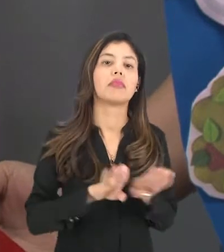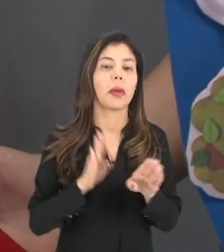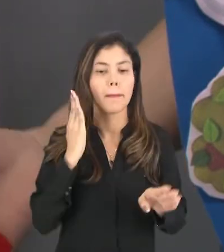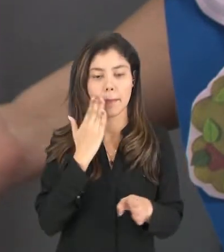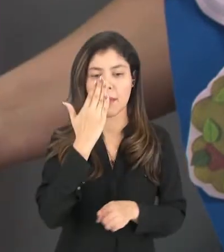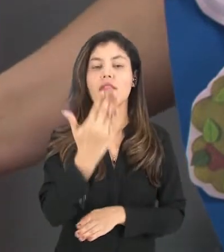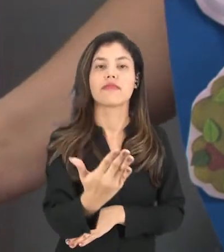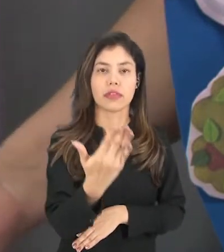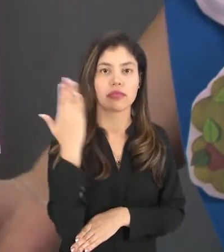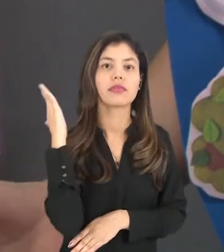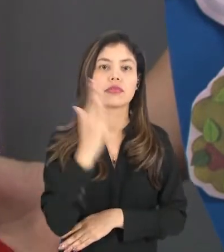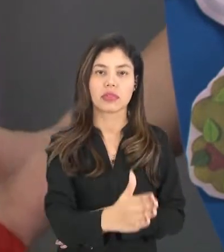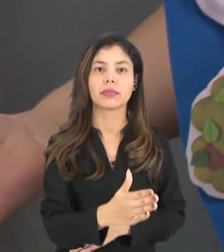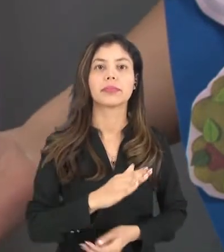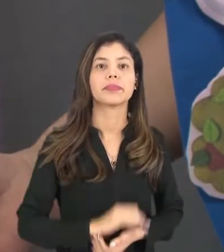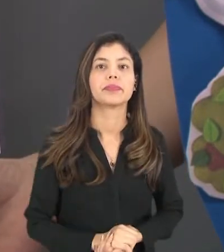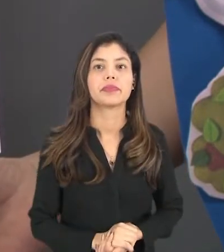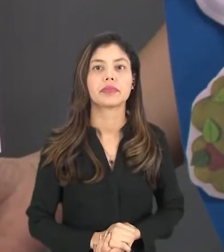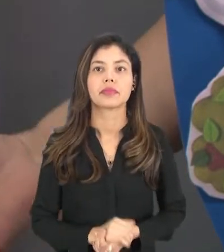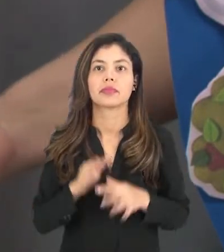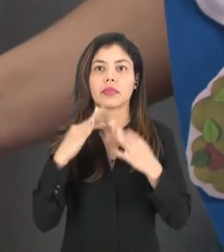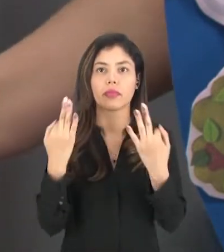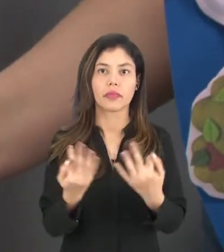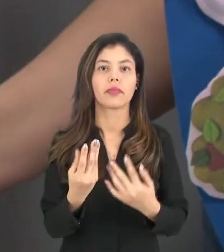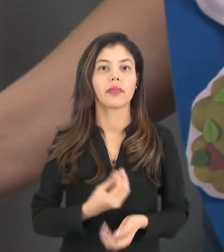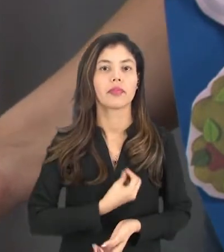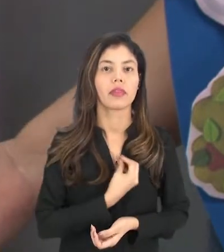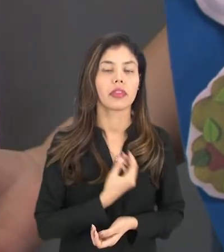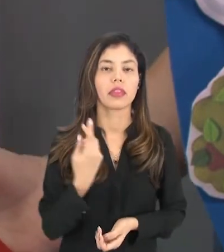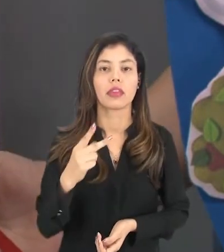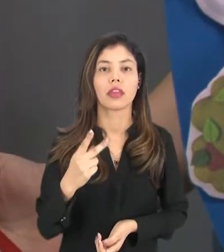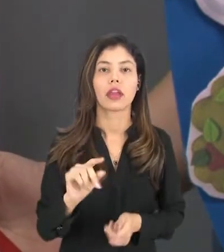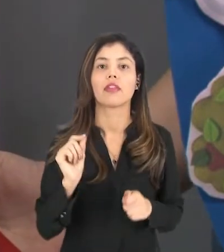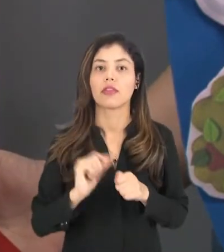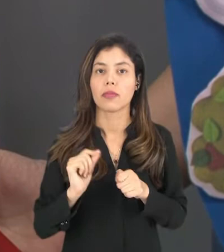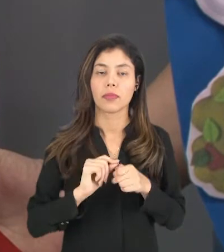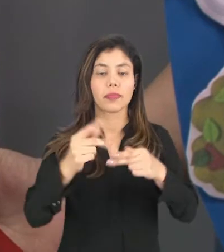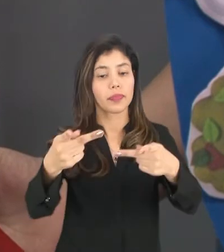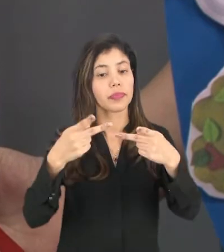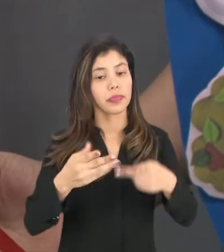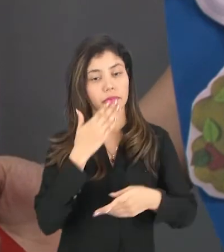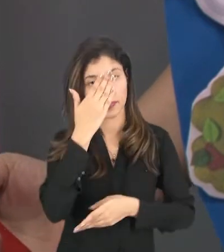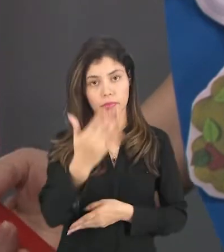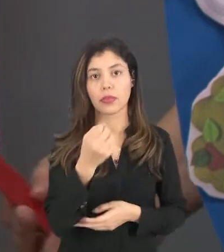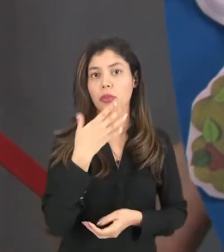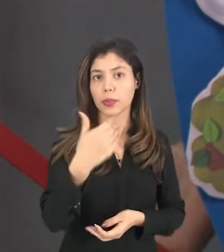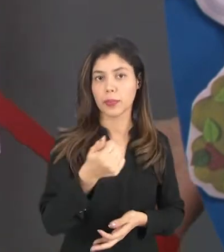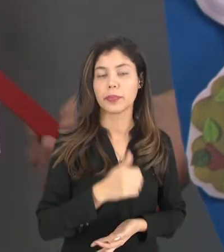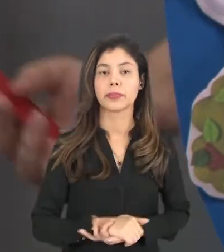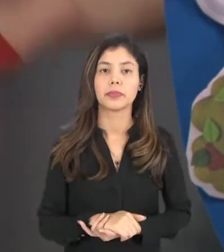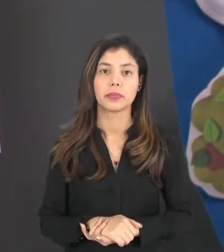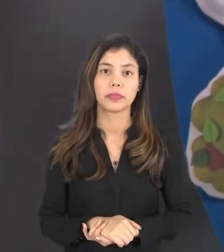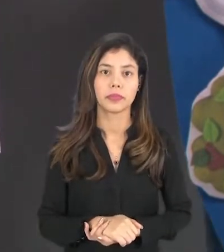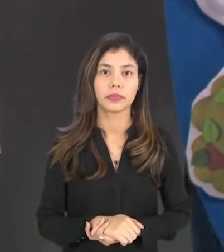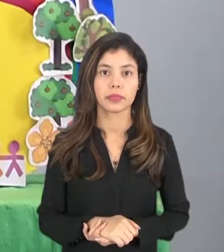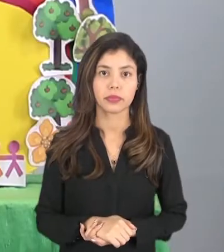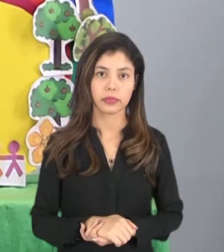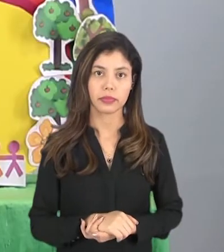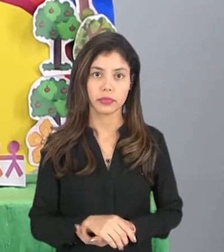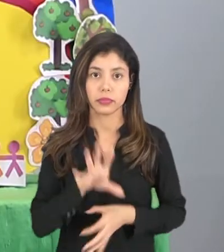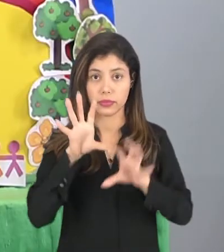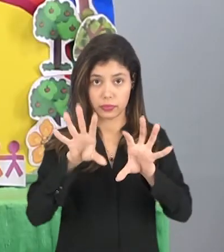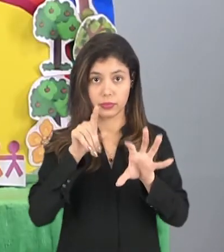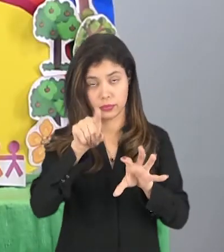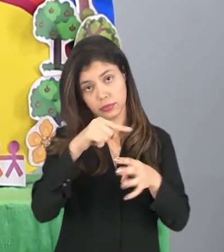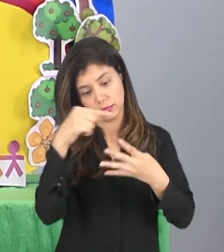à frente. Então, a vivência familiar dela o fez convidar para a frente. Tudo bem? Então, essas são